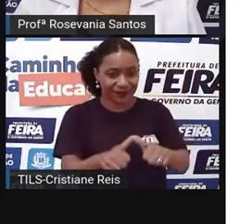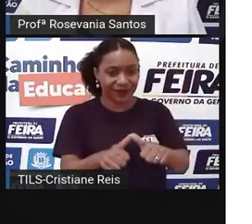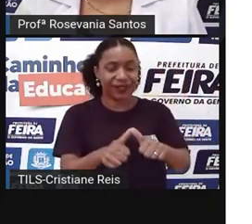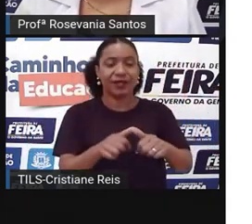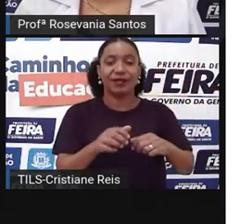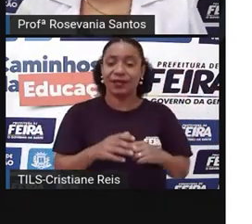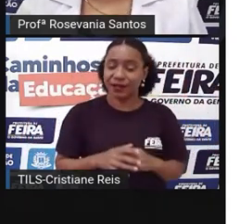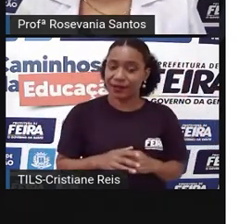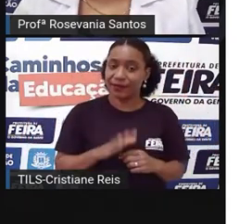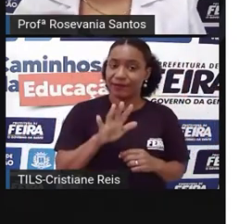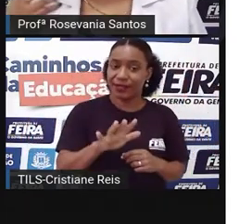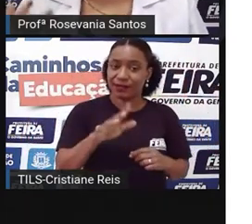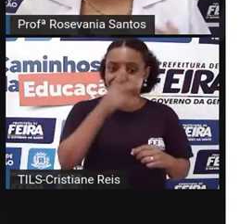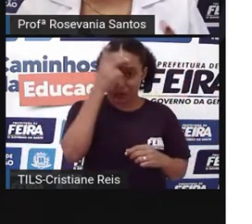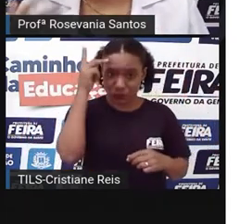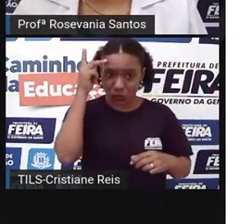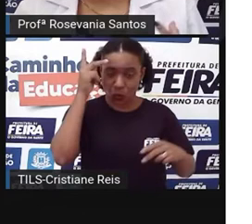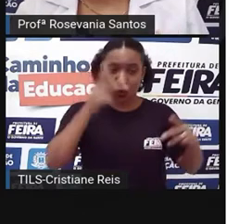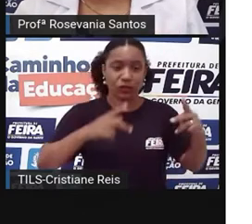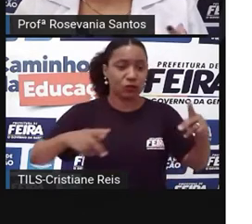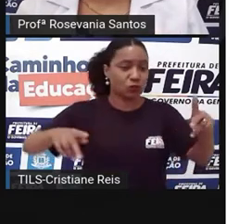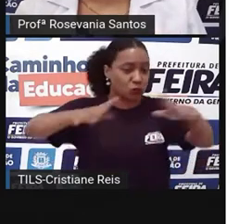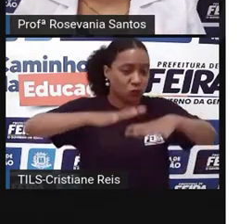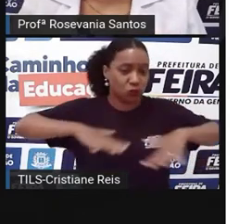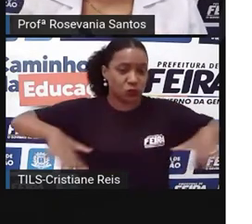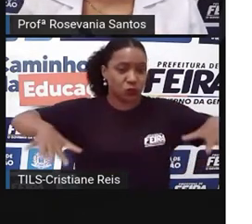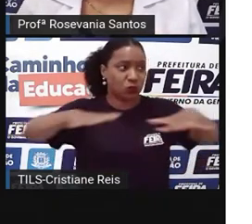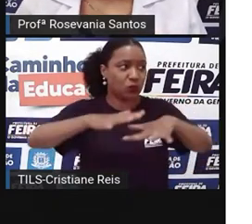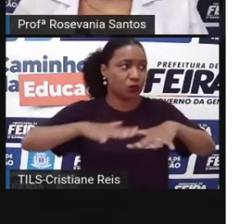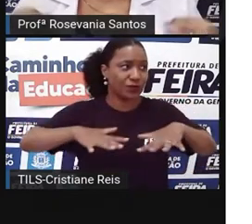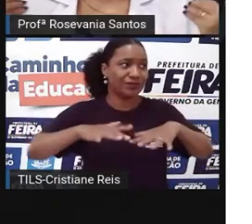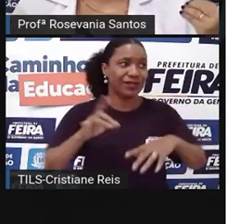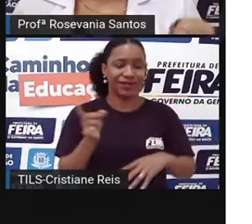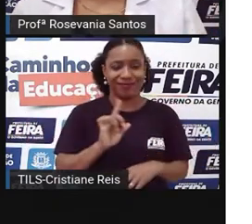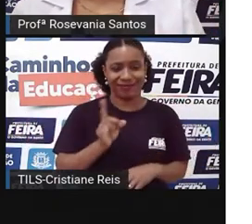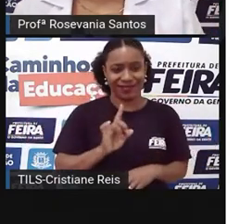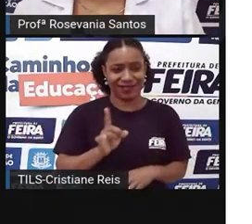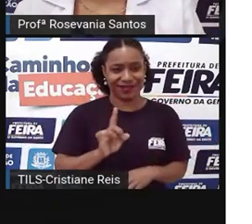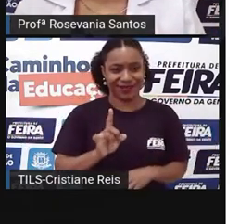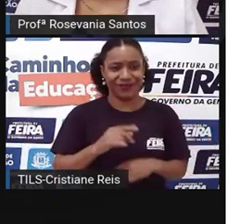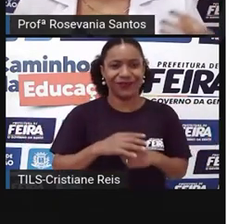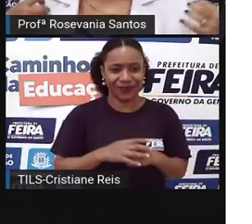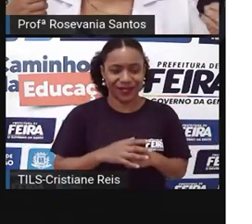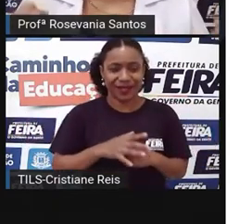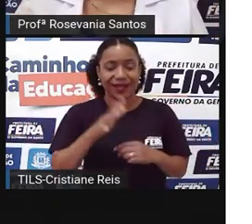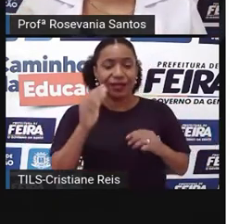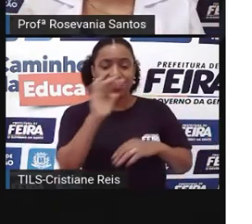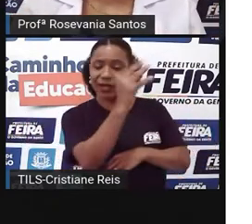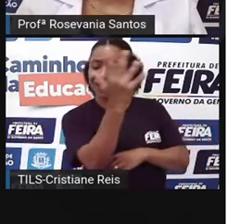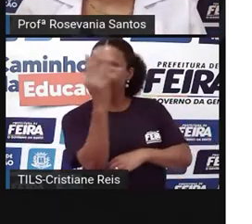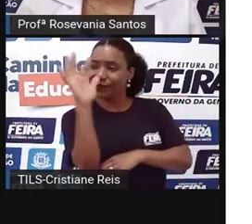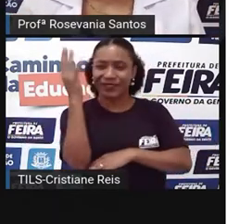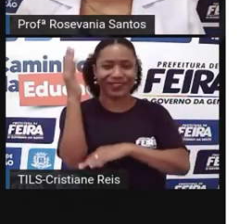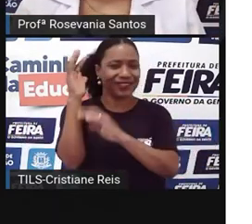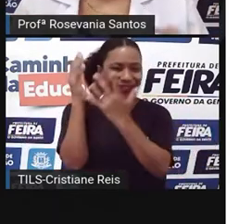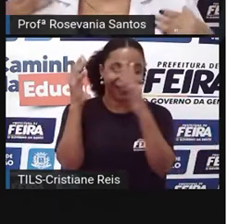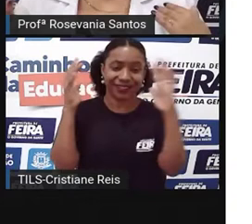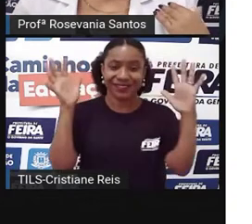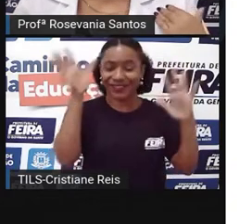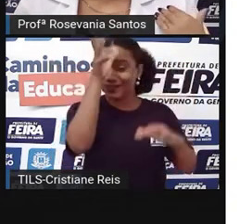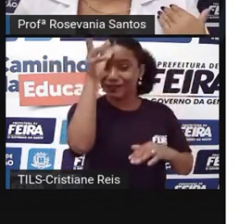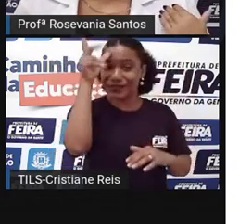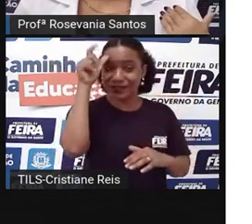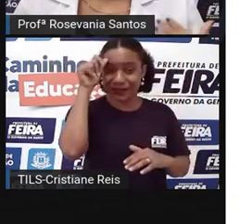E isso daqui, a gente, ao longo da aula, você vai perceber que a própria floresta amazônica, a condição ambiental do lugar,